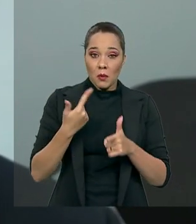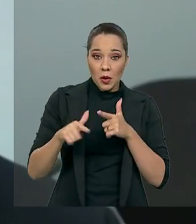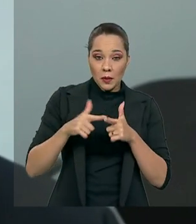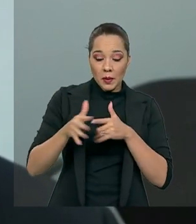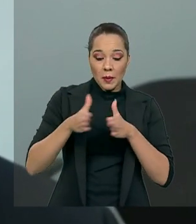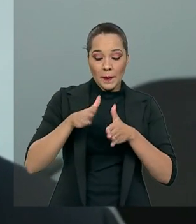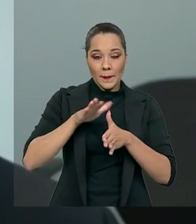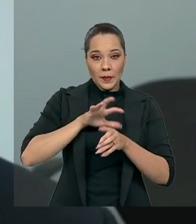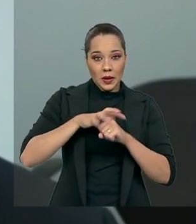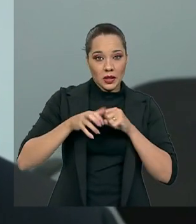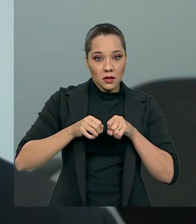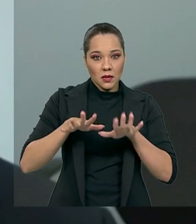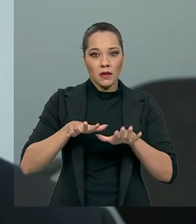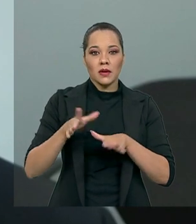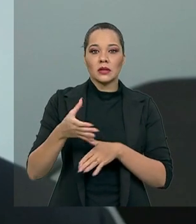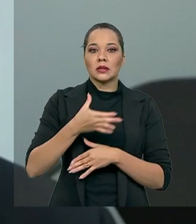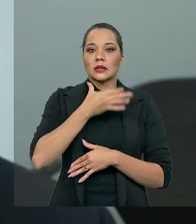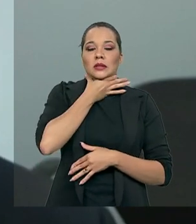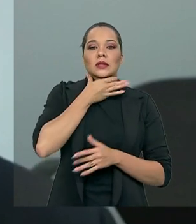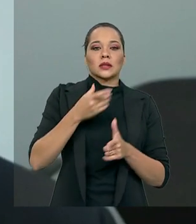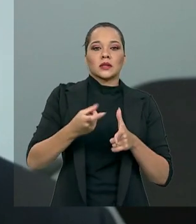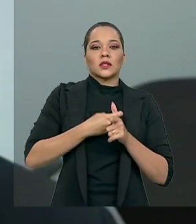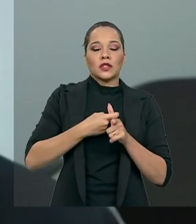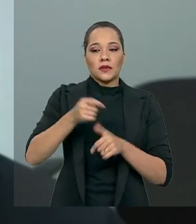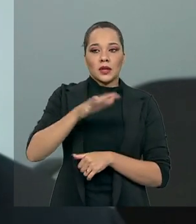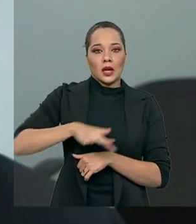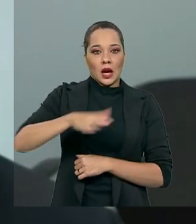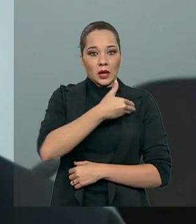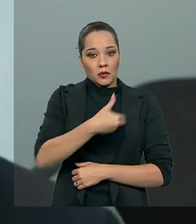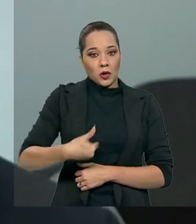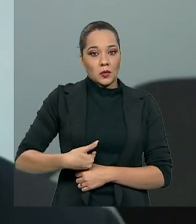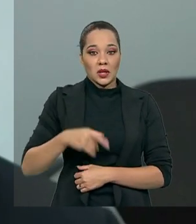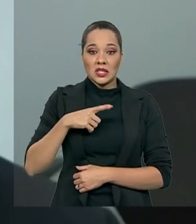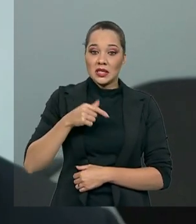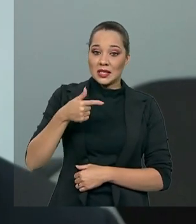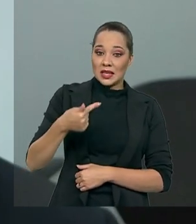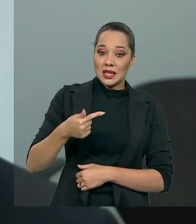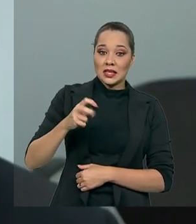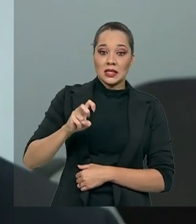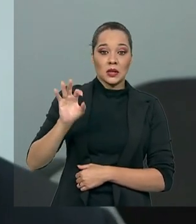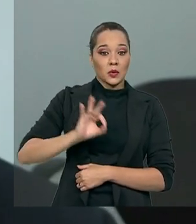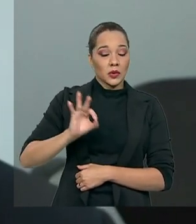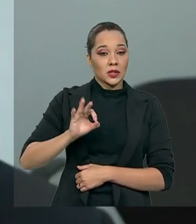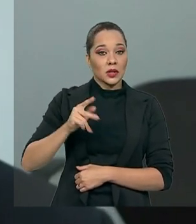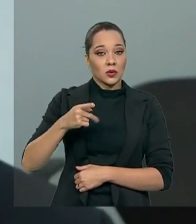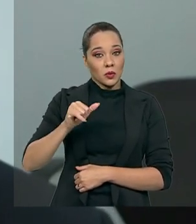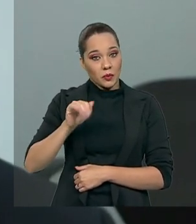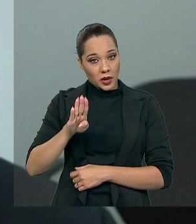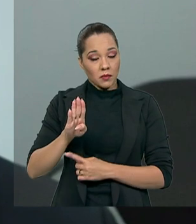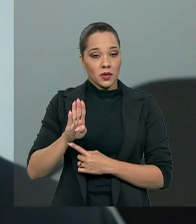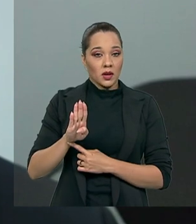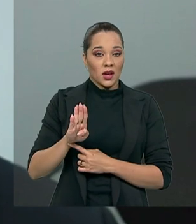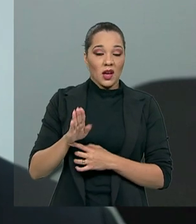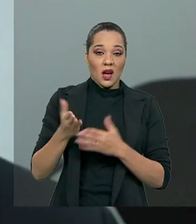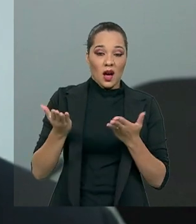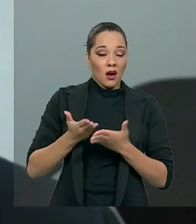com o endividamento do setor público, que estava na casa de 75% do PIB, a dívida bruta,